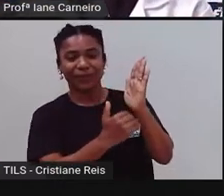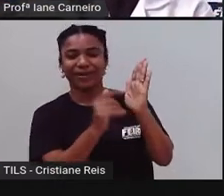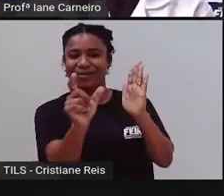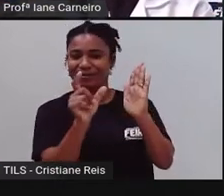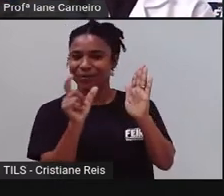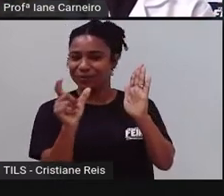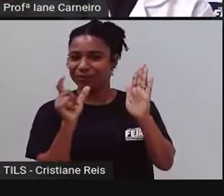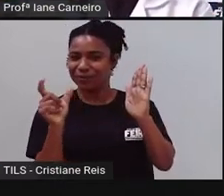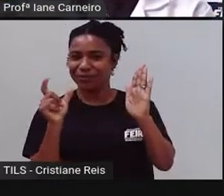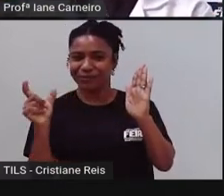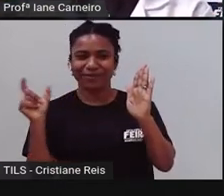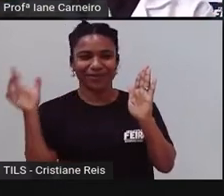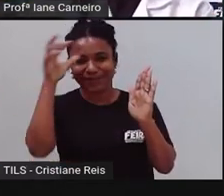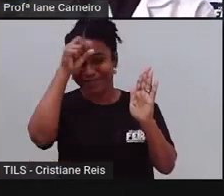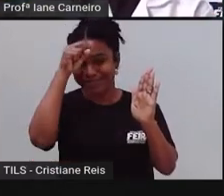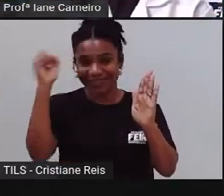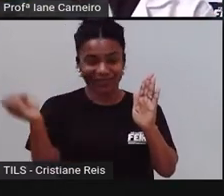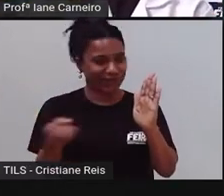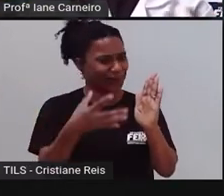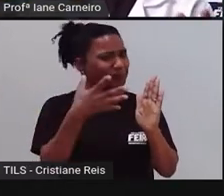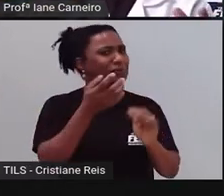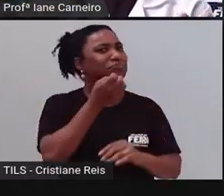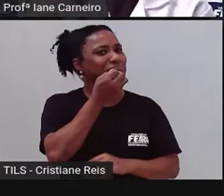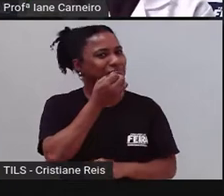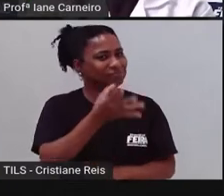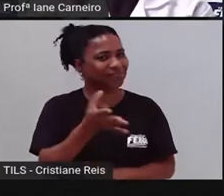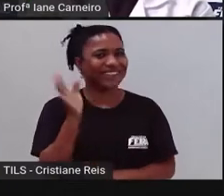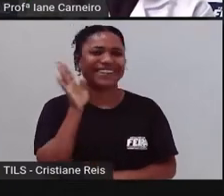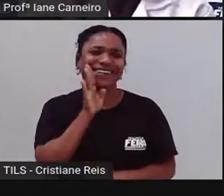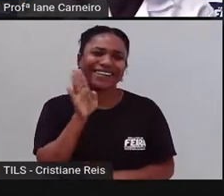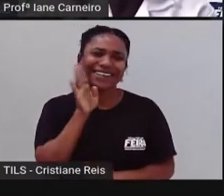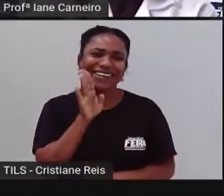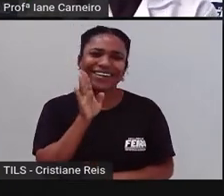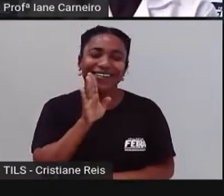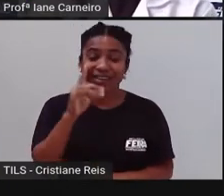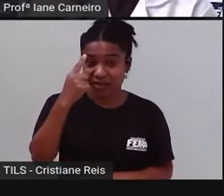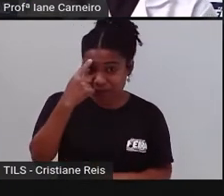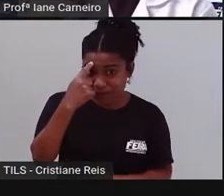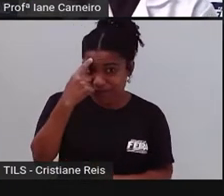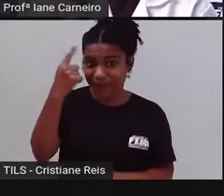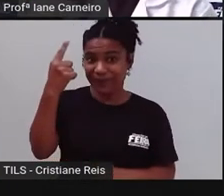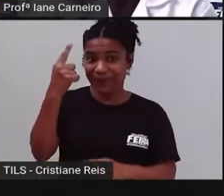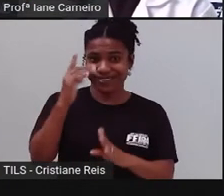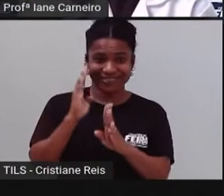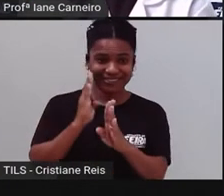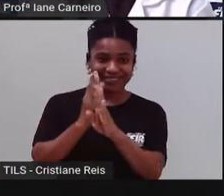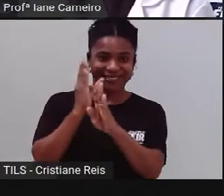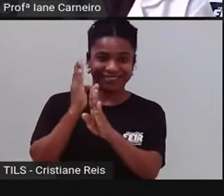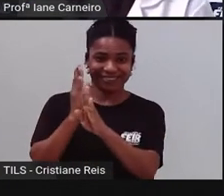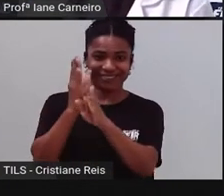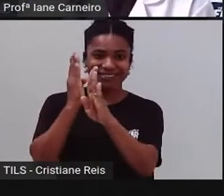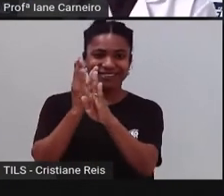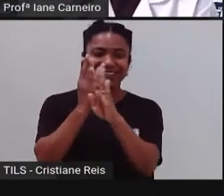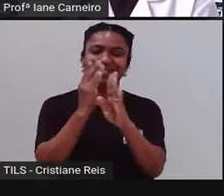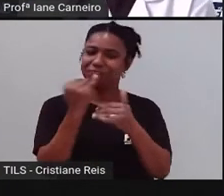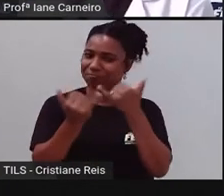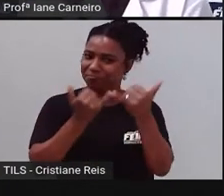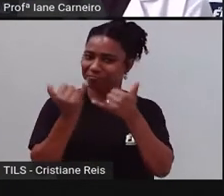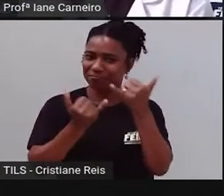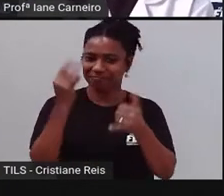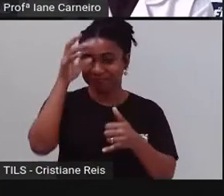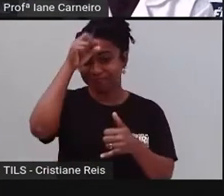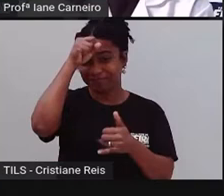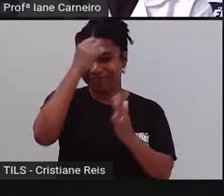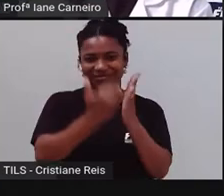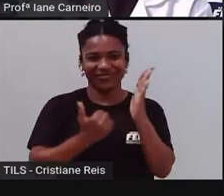maior, né? Olha só que legal a gente utilizar as adivinhas, né? Para aprender e aprender cada vez mais. Então as